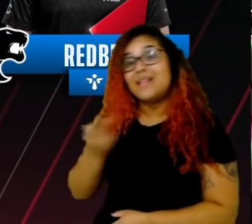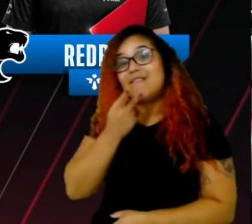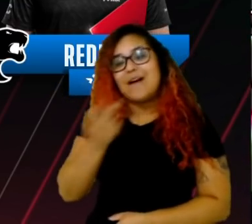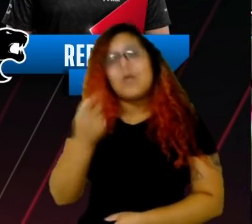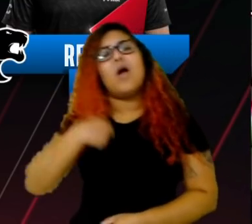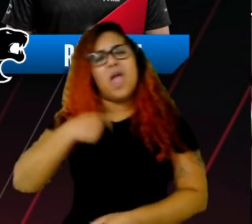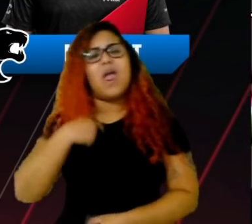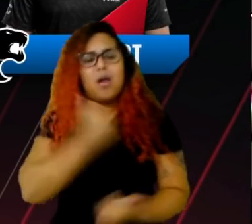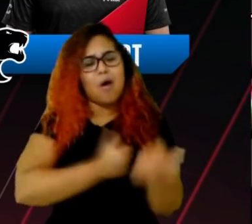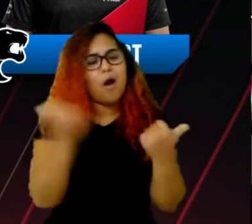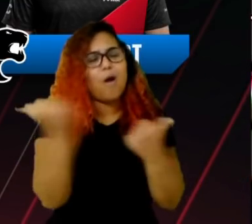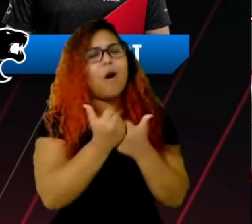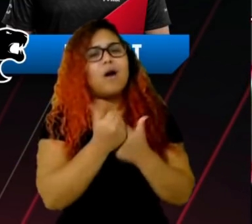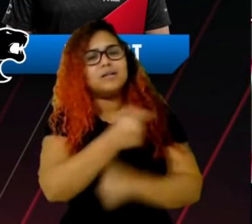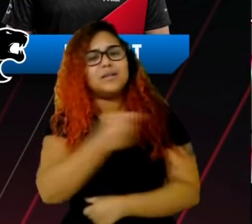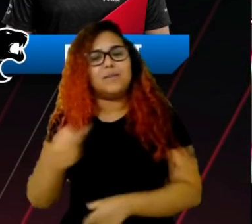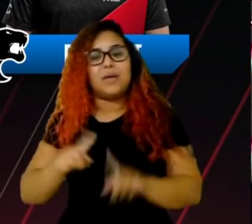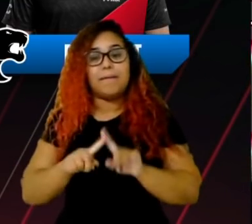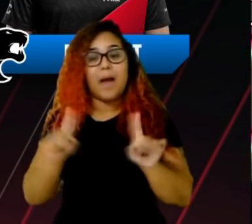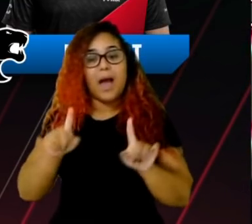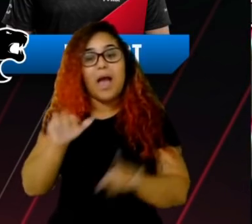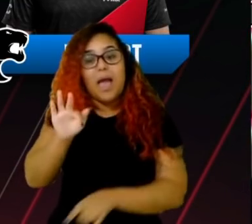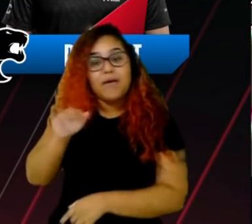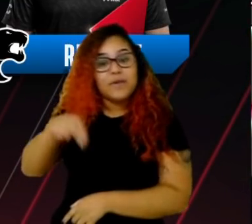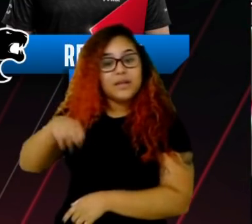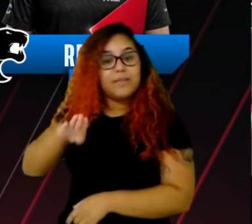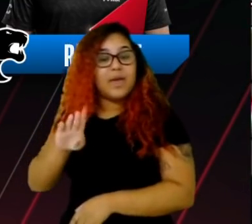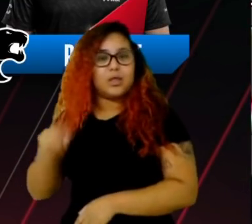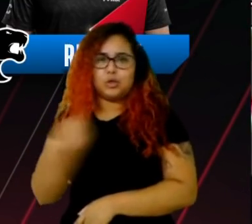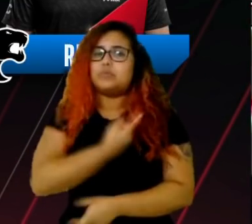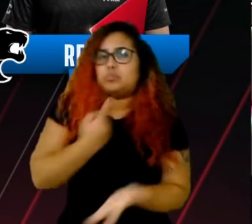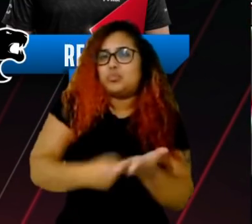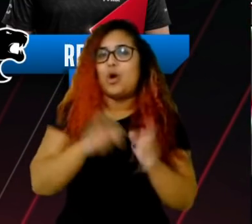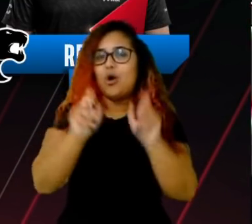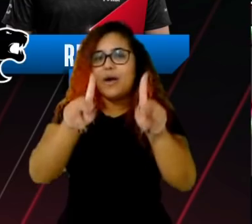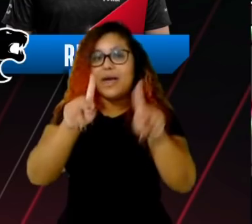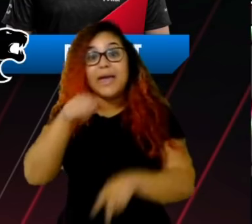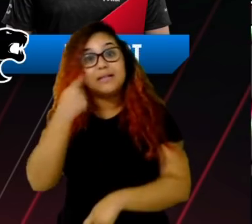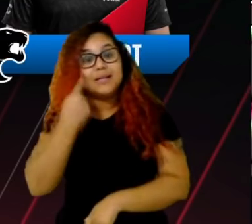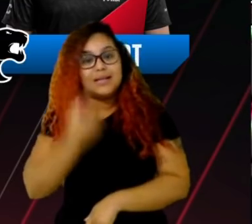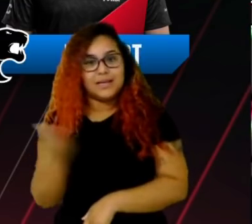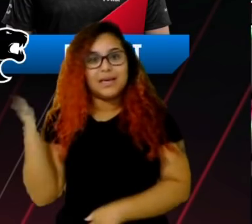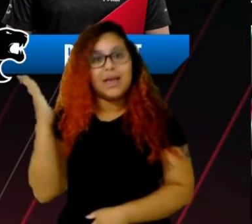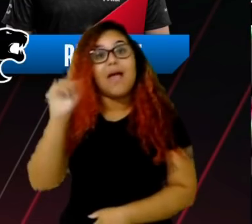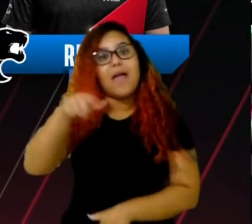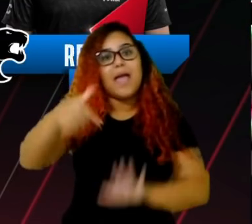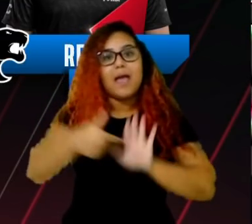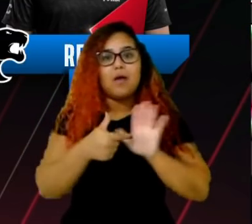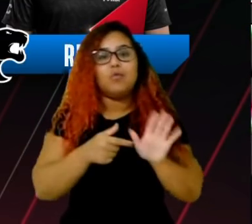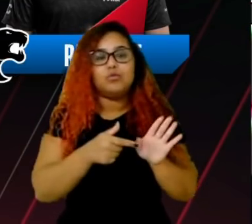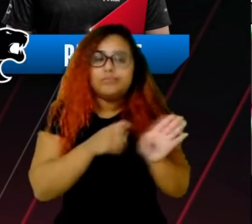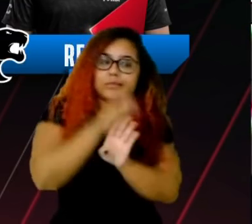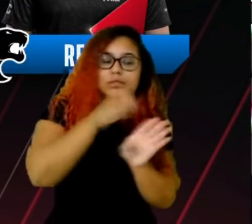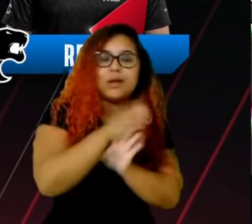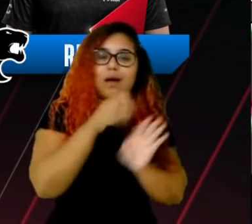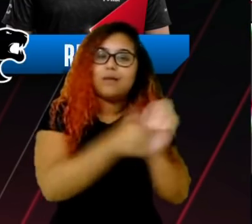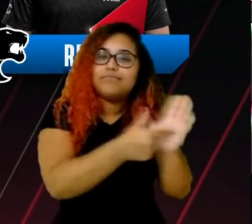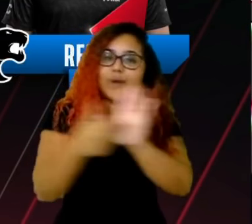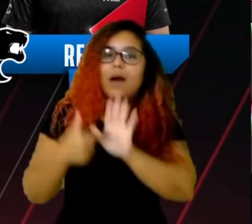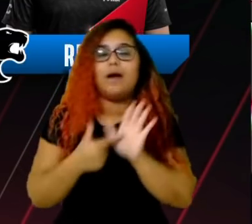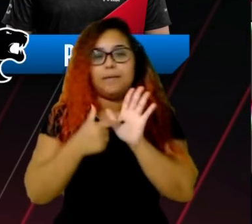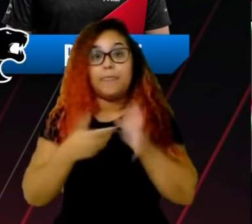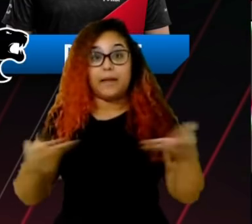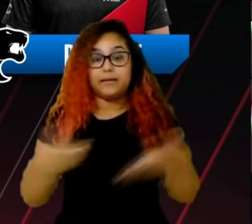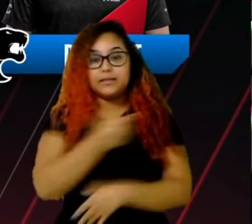seguro, certo? Inclusive, aí são os craques aí, indicados a craques na nossa semana, e ali na rota inferior, tem um Redbest, que o Maestro conhece bem,